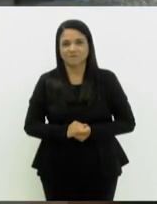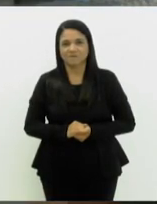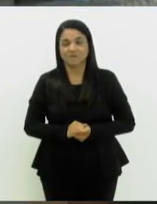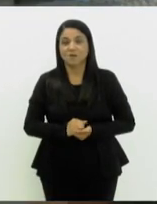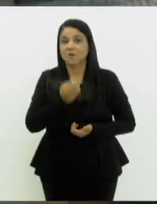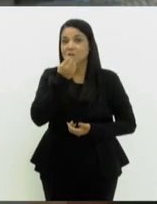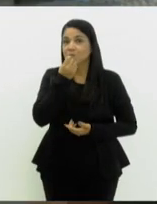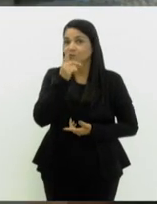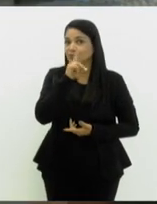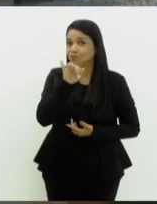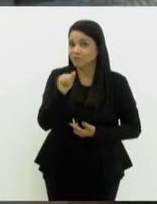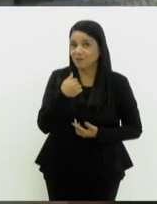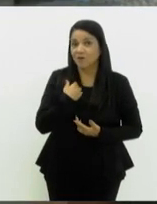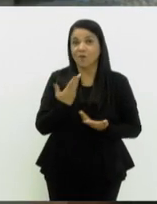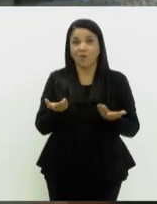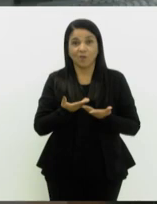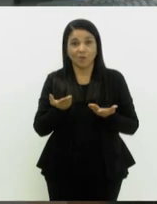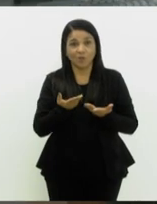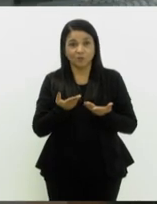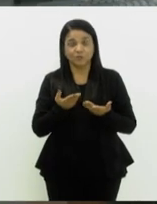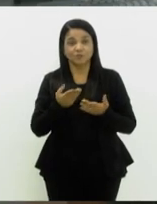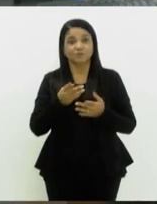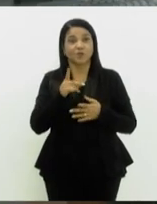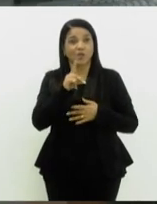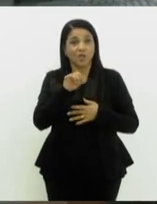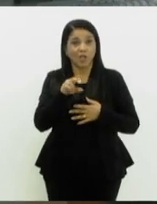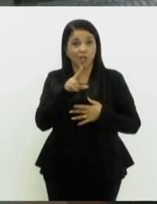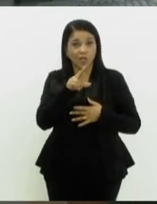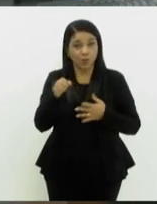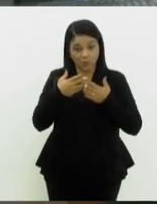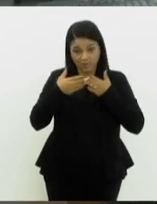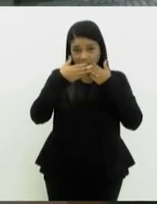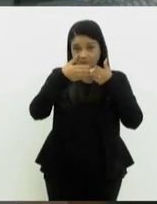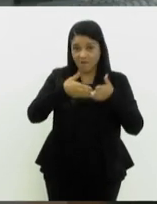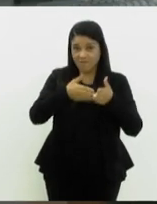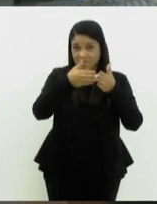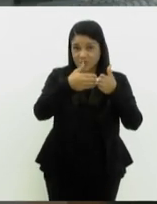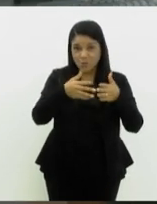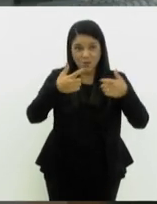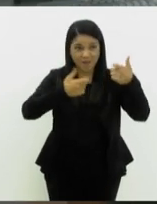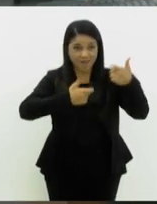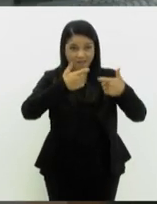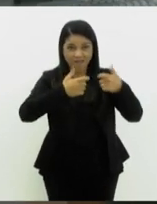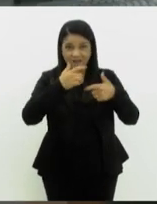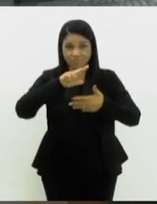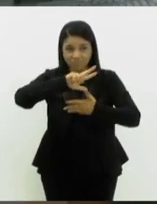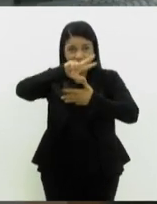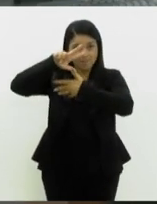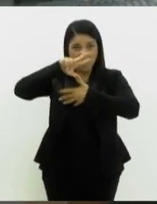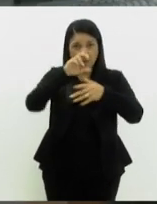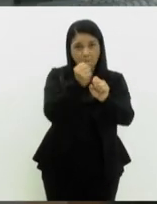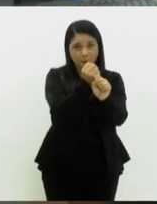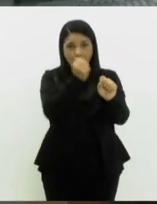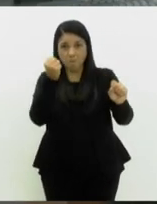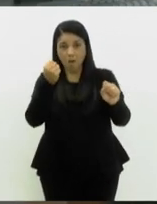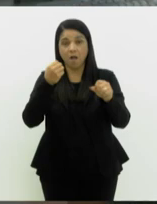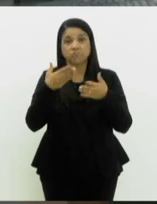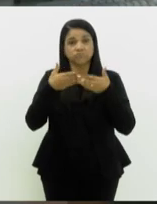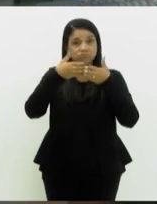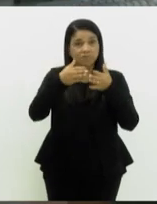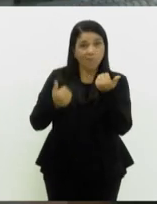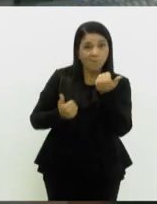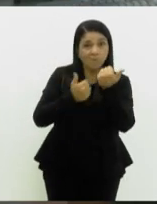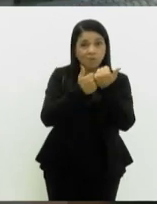Bom dia. Parte hoje aqui do Rio de Janeiro, o maior navio de guerra da América Latina. A embarcação vai apoiar as